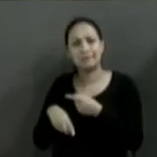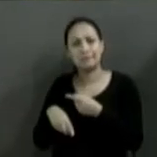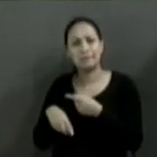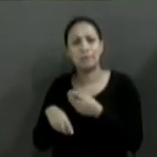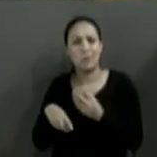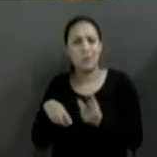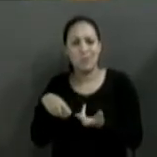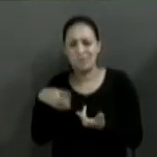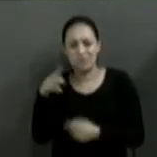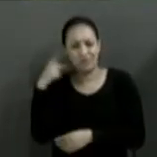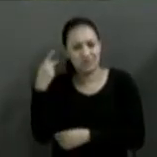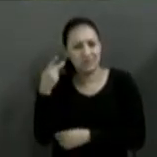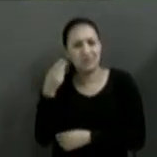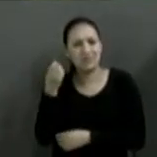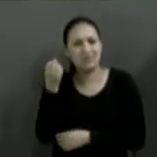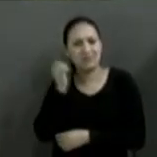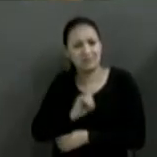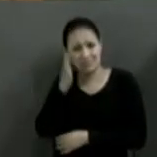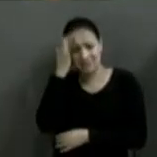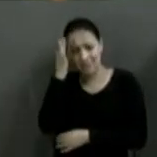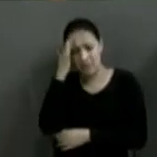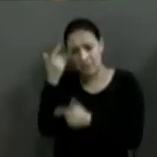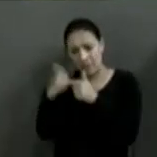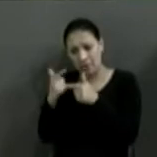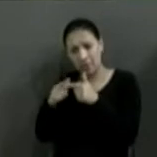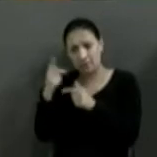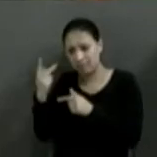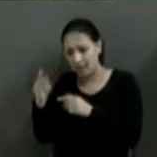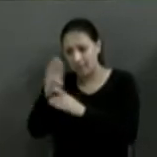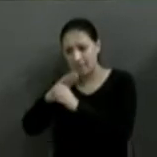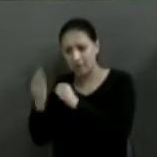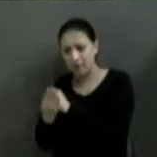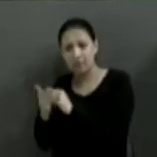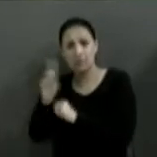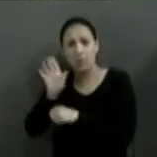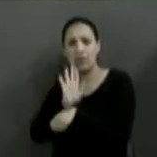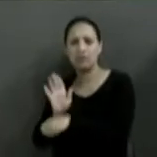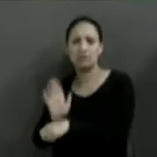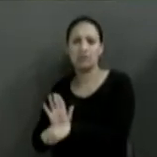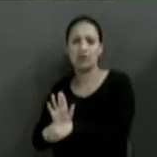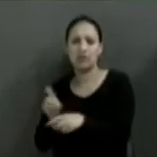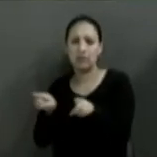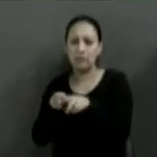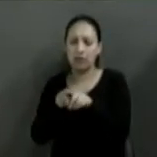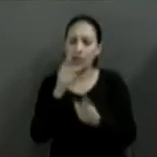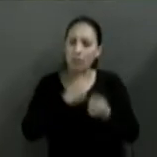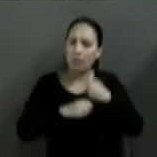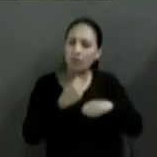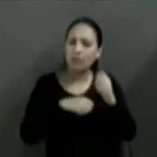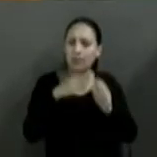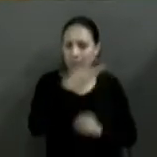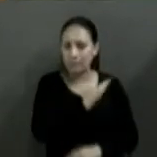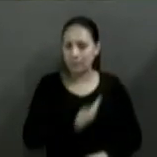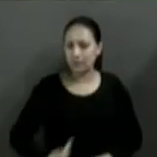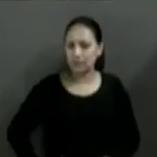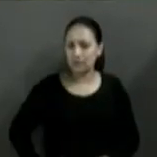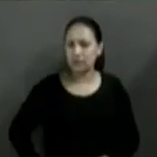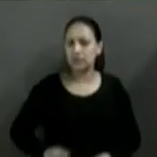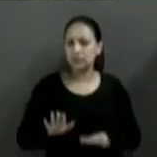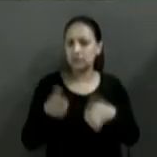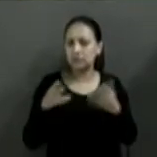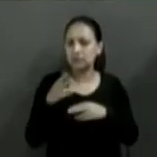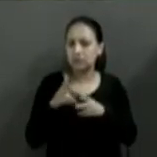vereador, sabendo daquele problema, não colaborar com a administração pública. Então, por isso